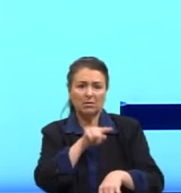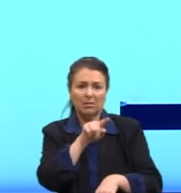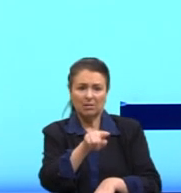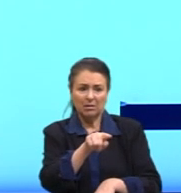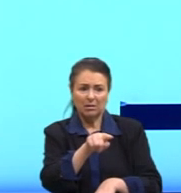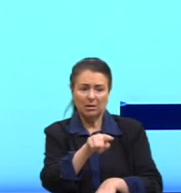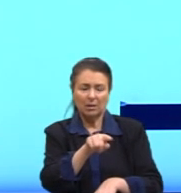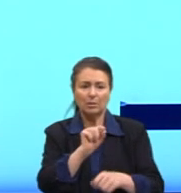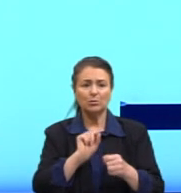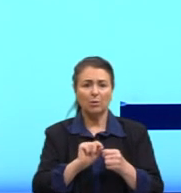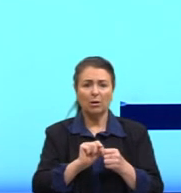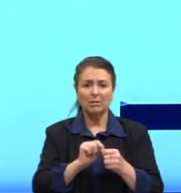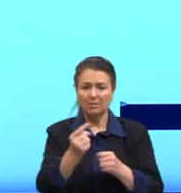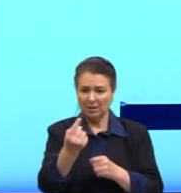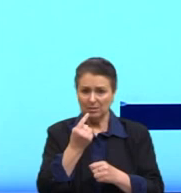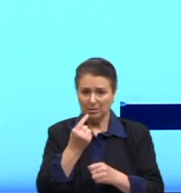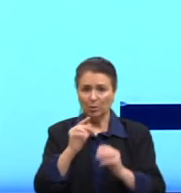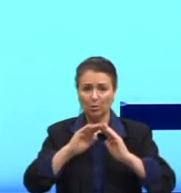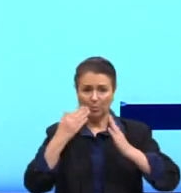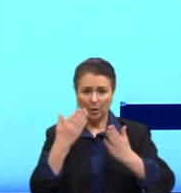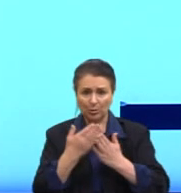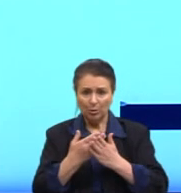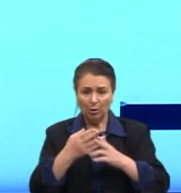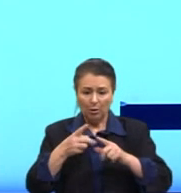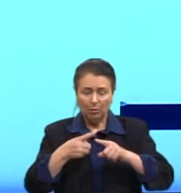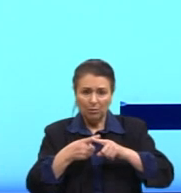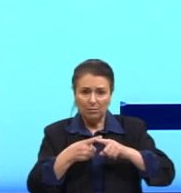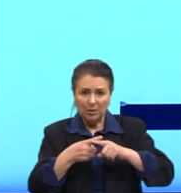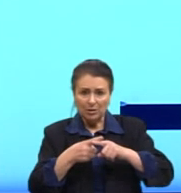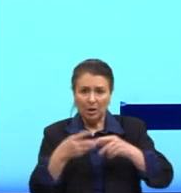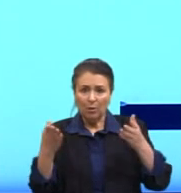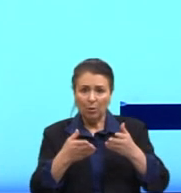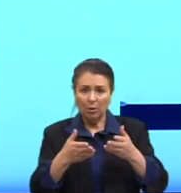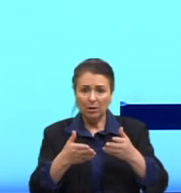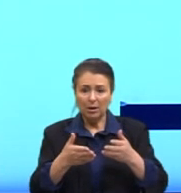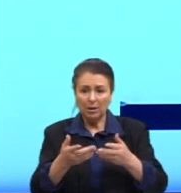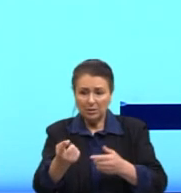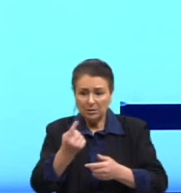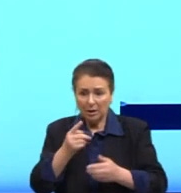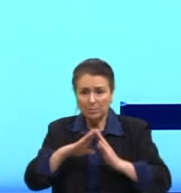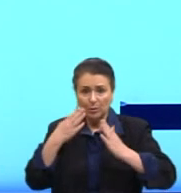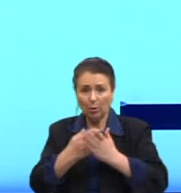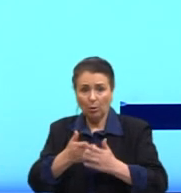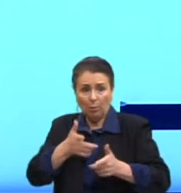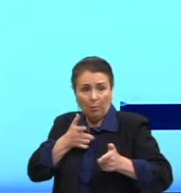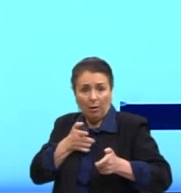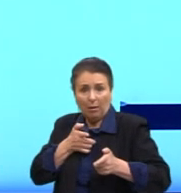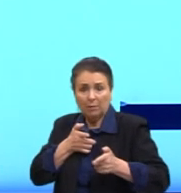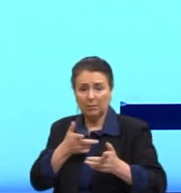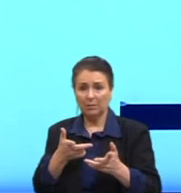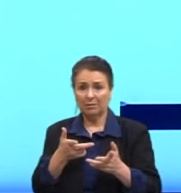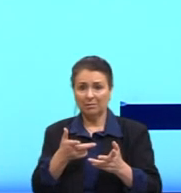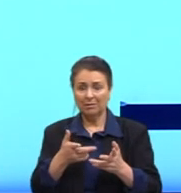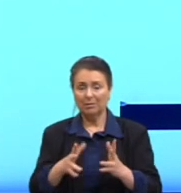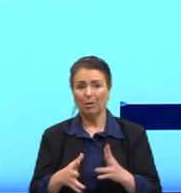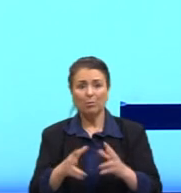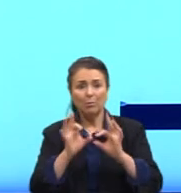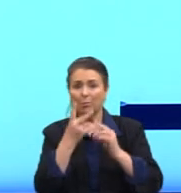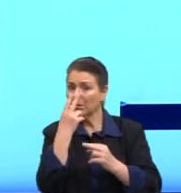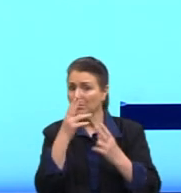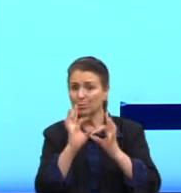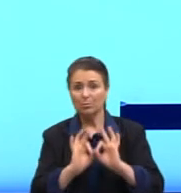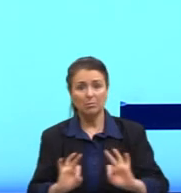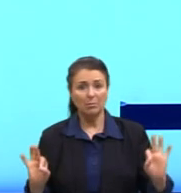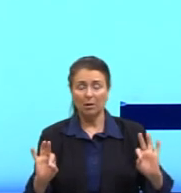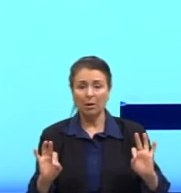traziam canivetes. Aí o cara estoura uma bazuca aí na sala de aula. Então, essa banalização e esse crescimento